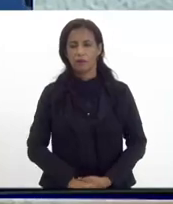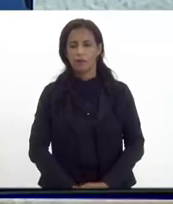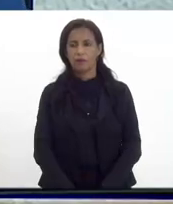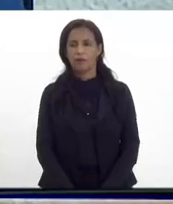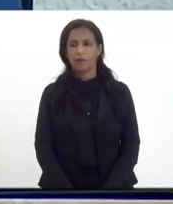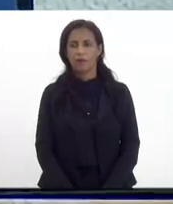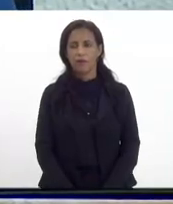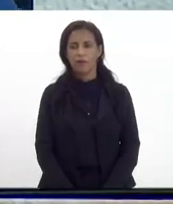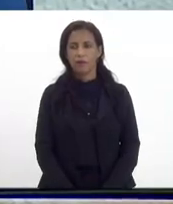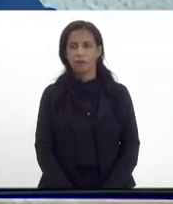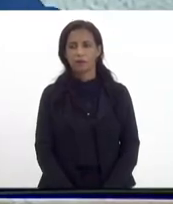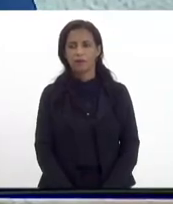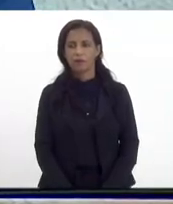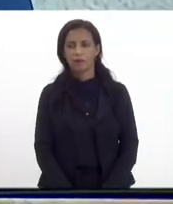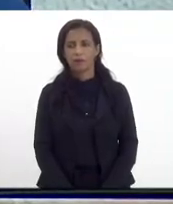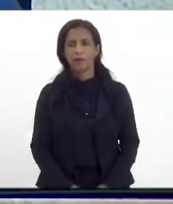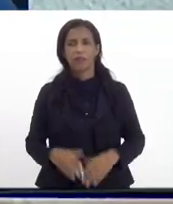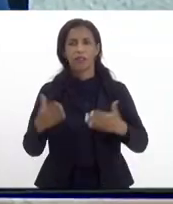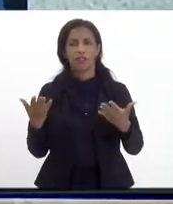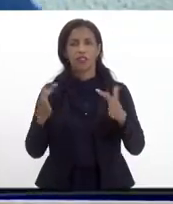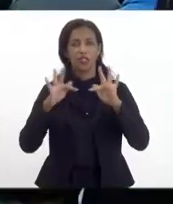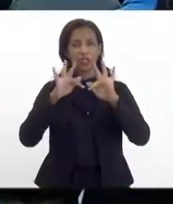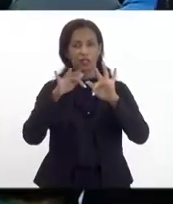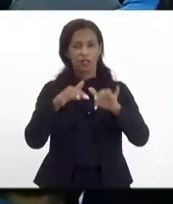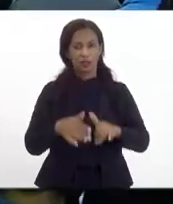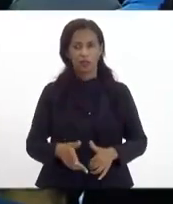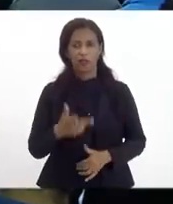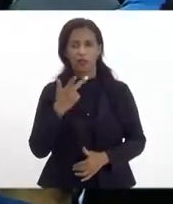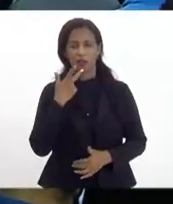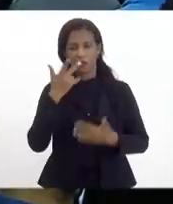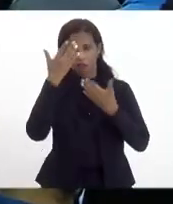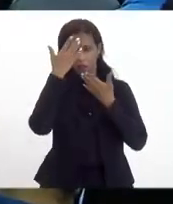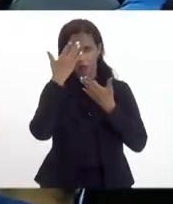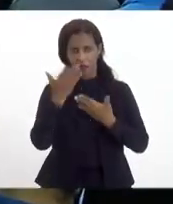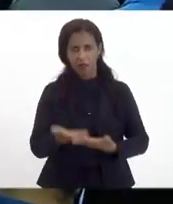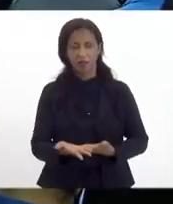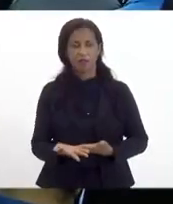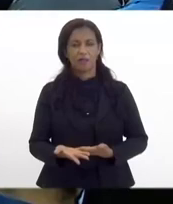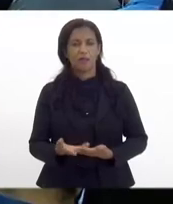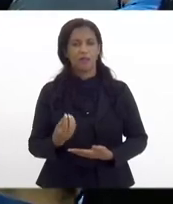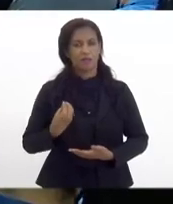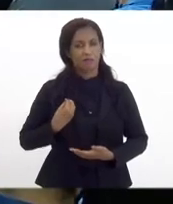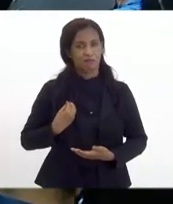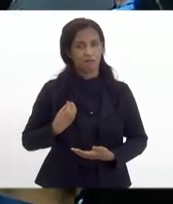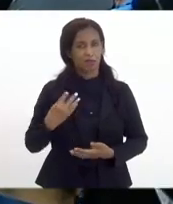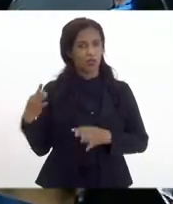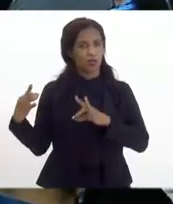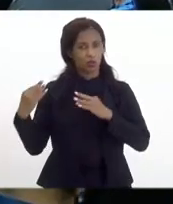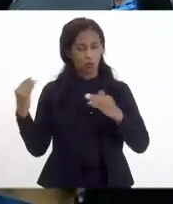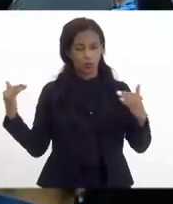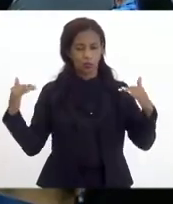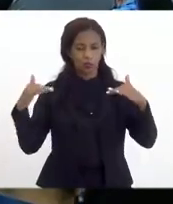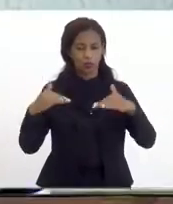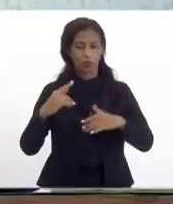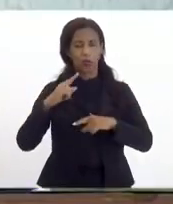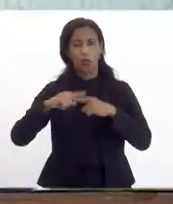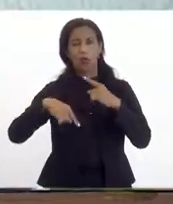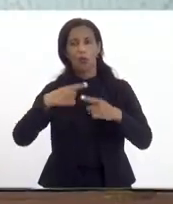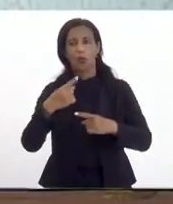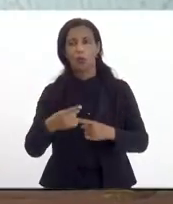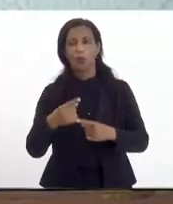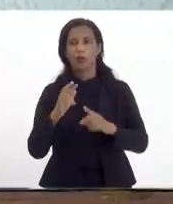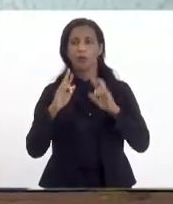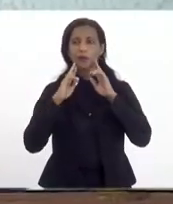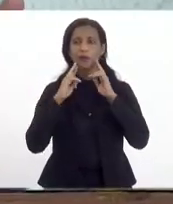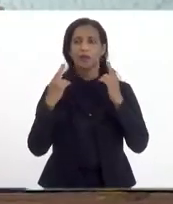chegando ao término gostaria de registrar os nossos sinceros agradecimentos comparecimentos de todos o próximo destino